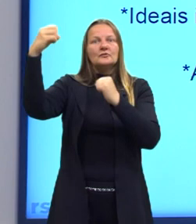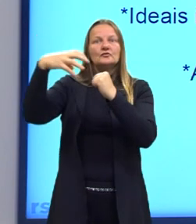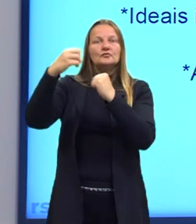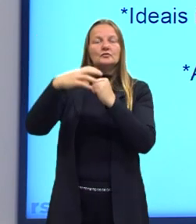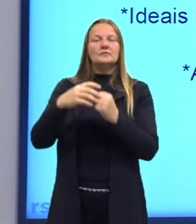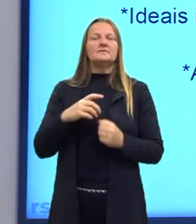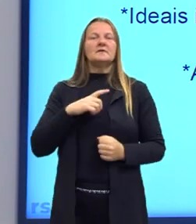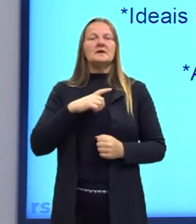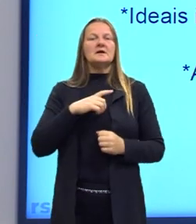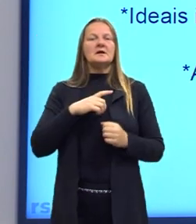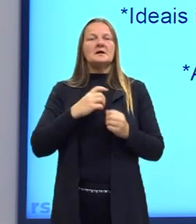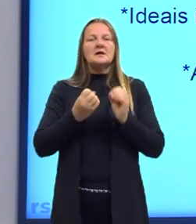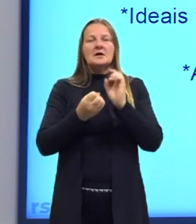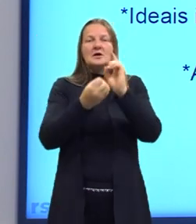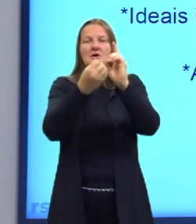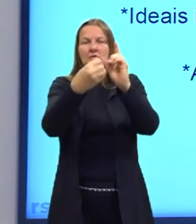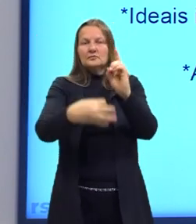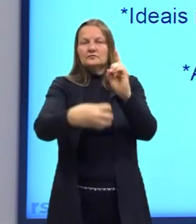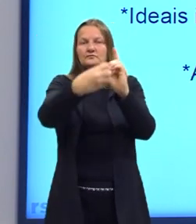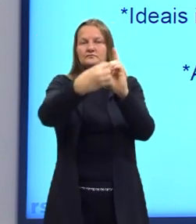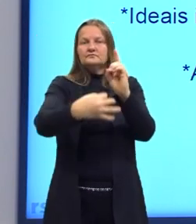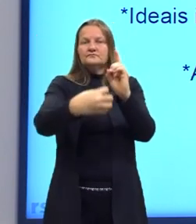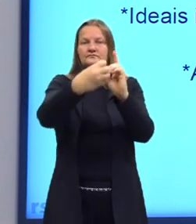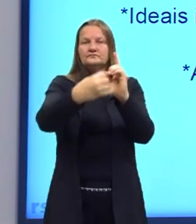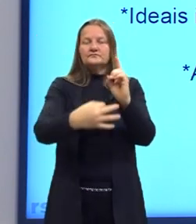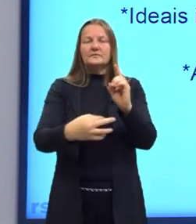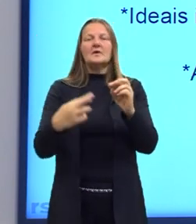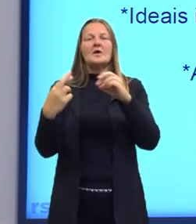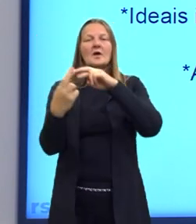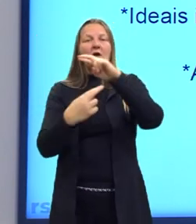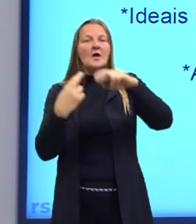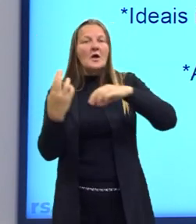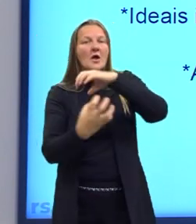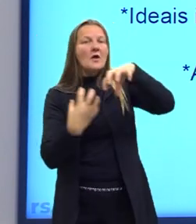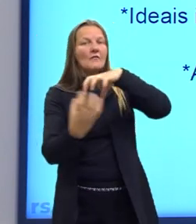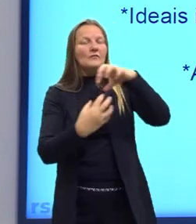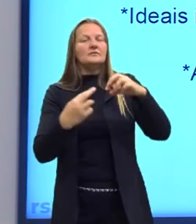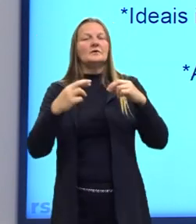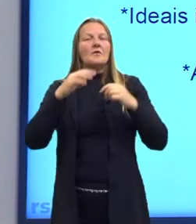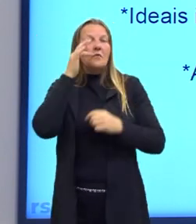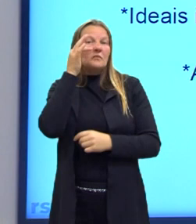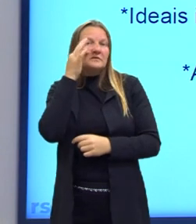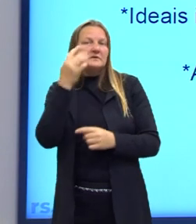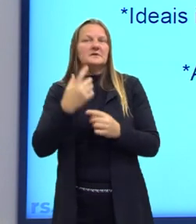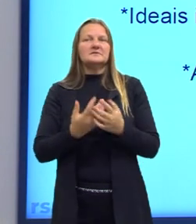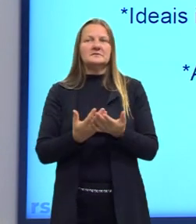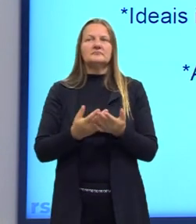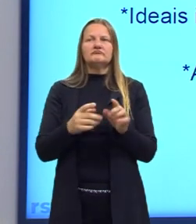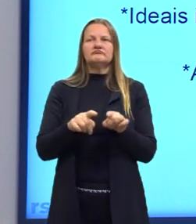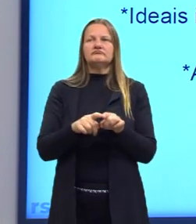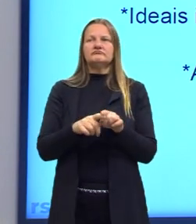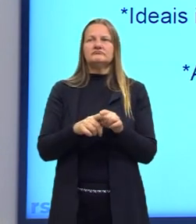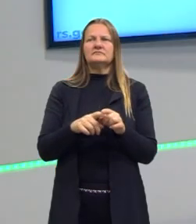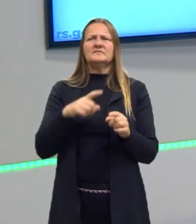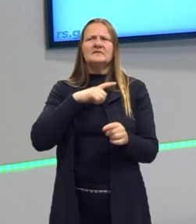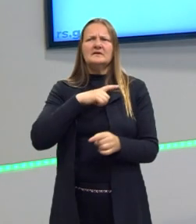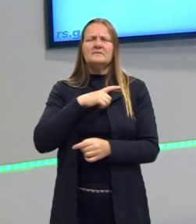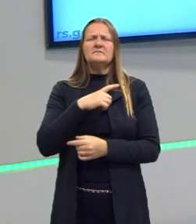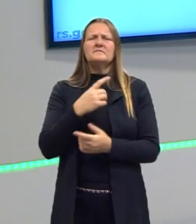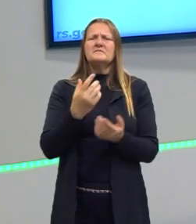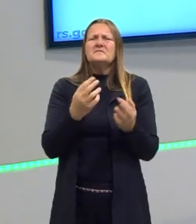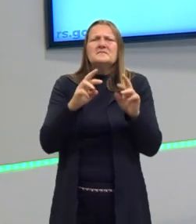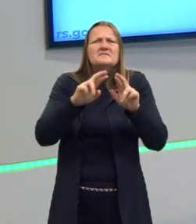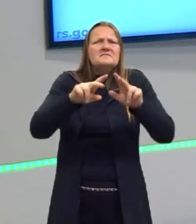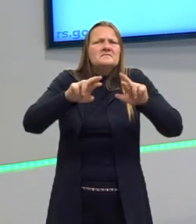direitos do homem, do cidadão, lá da Revolução Francesa de 1789, então nós temos, isso que eu quero trazer,